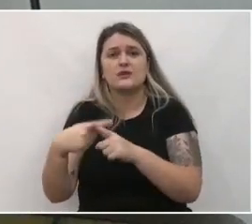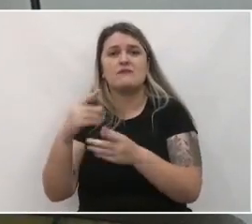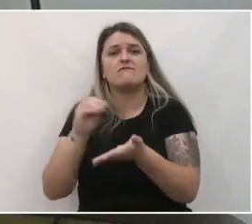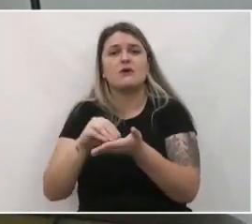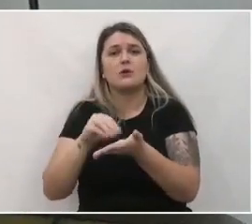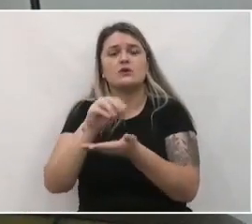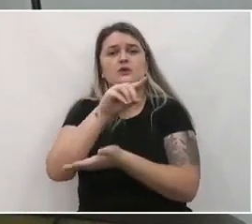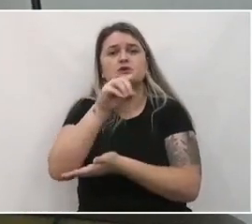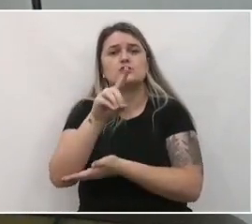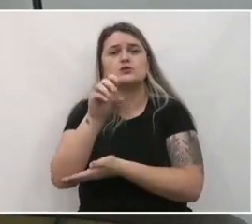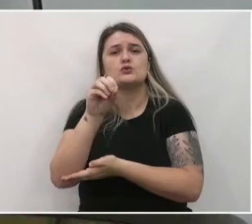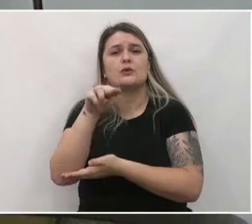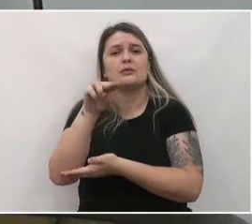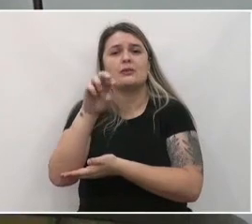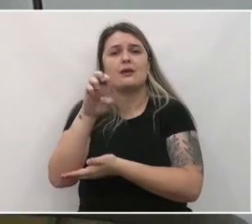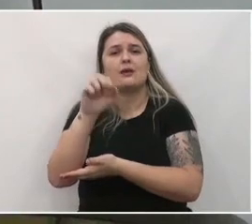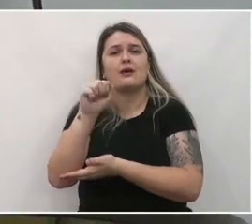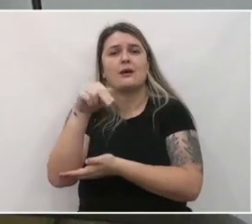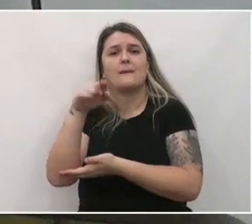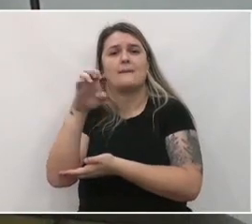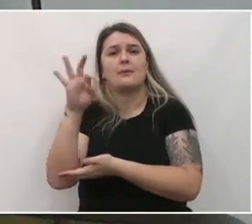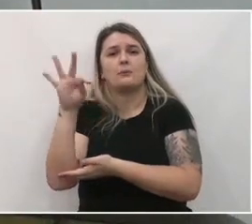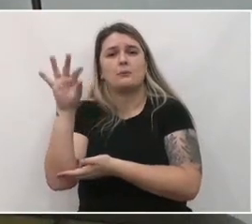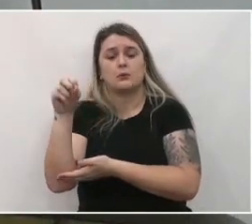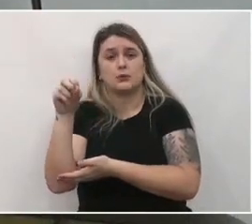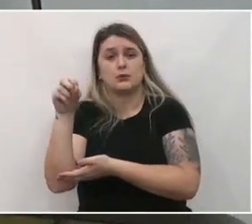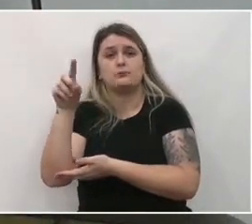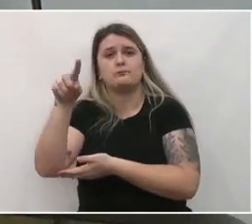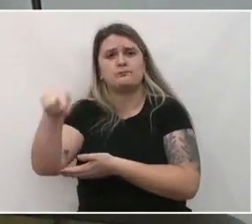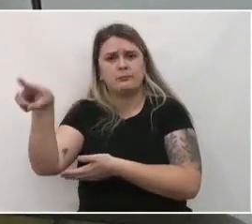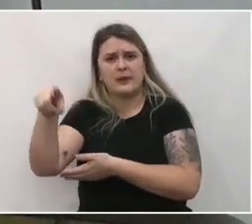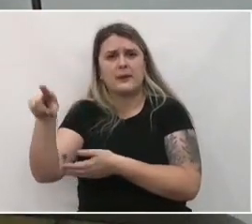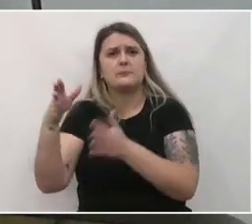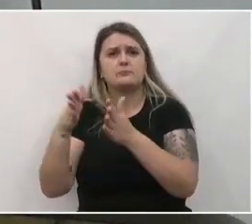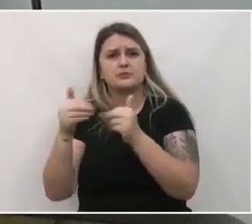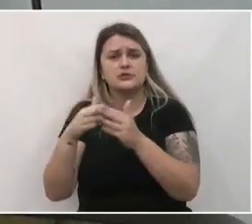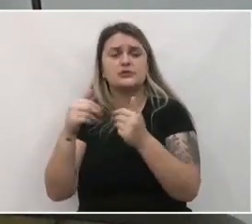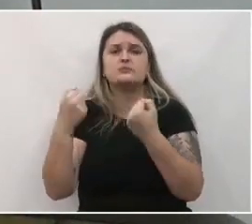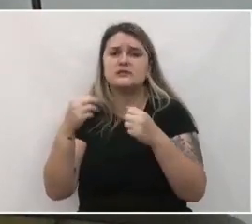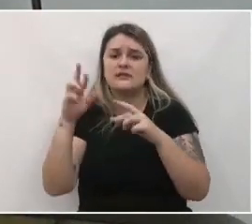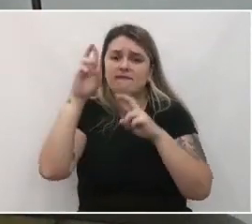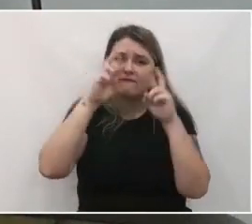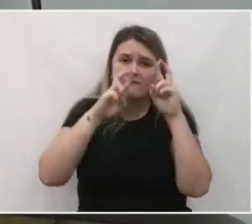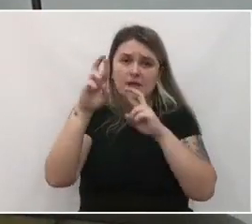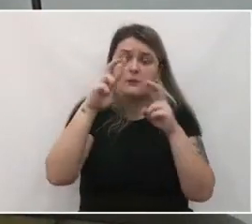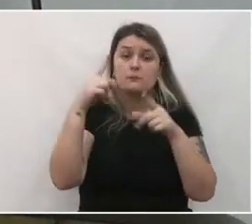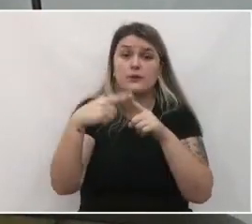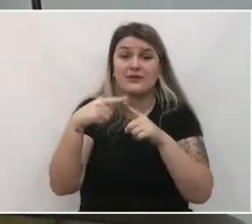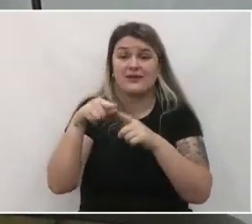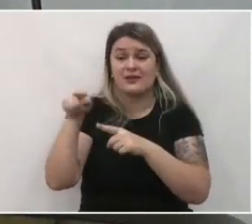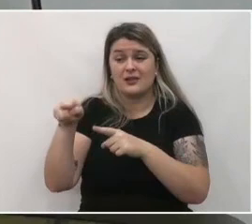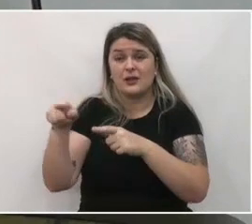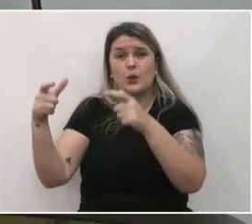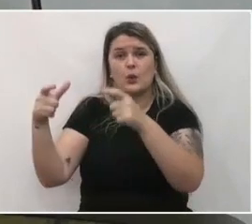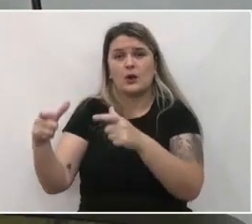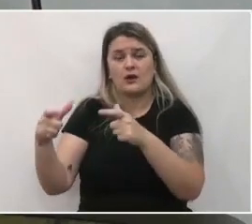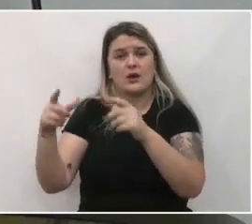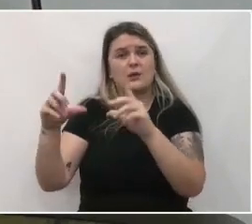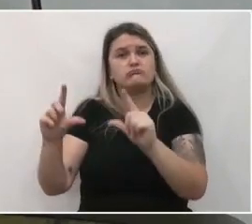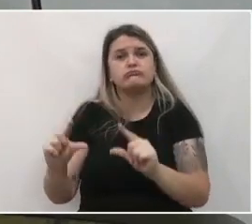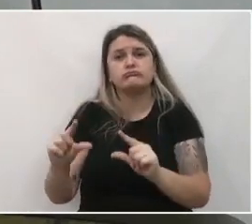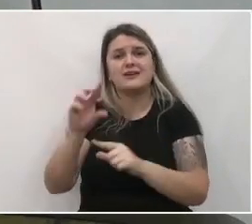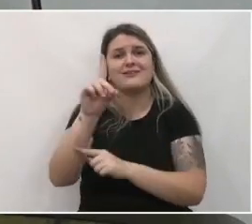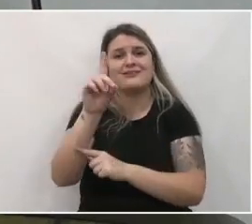zoneamento. Então uma das questões que eles estão solicitando é a revisão disso, porque hoje é uma zona de baixa densidade